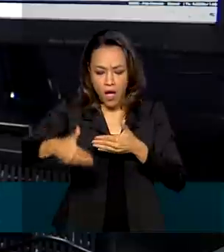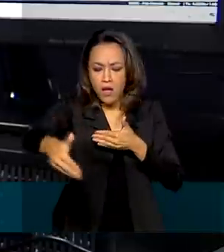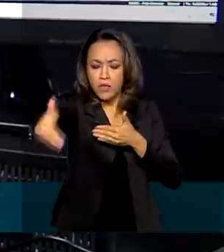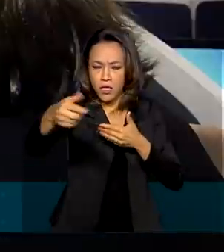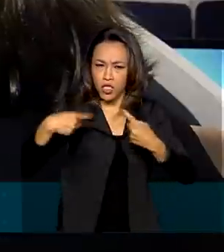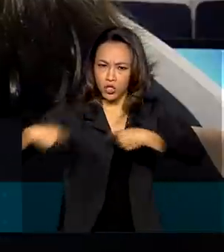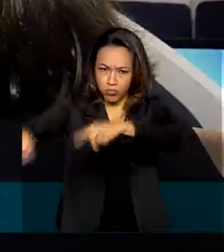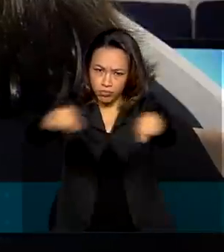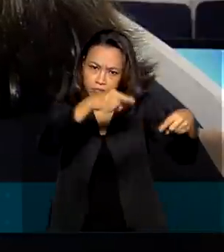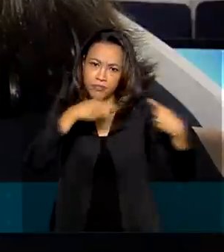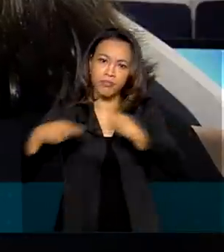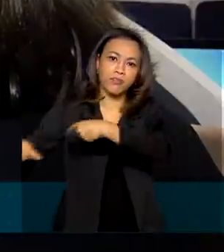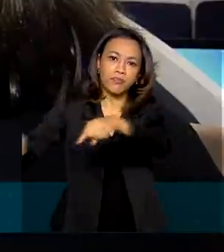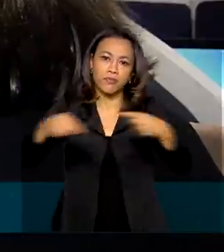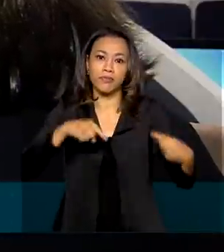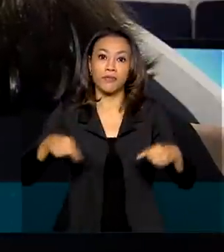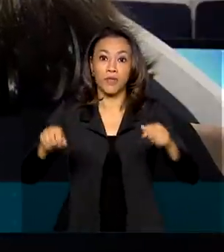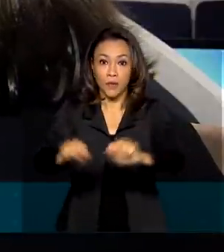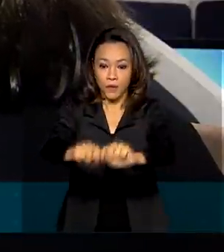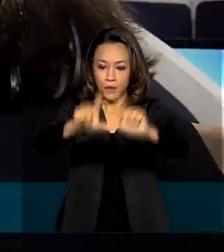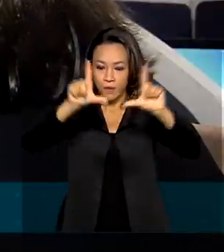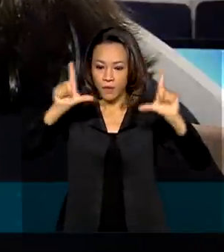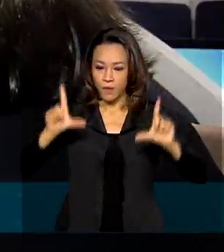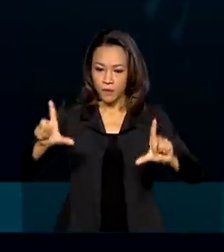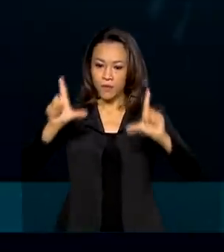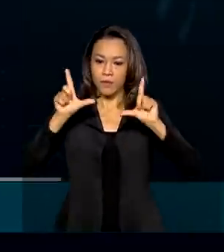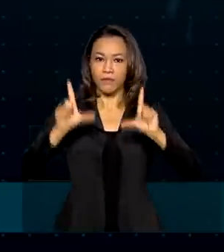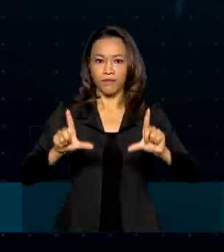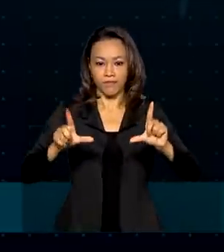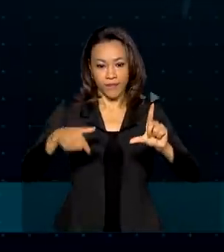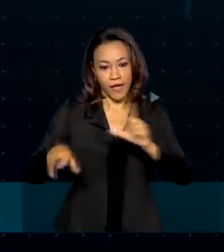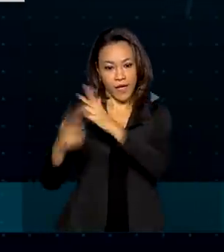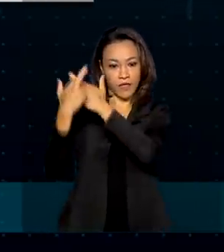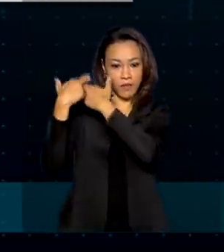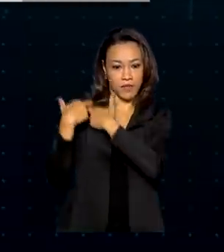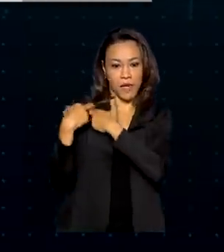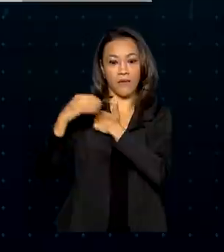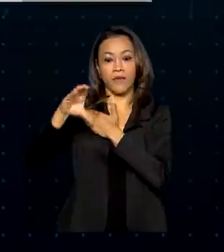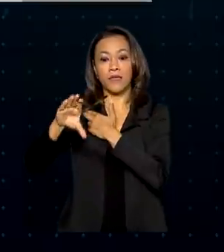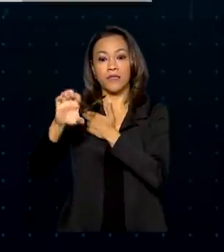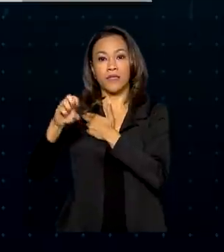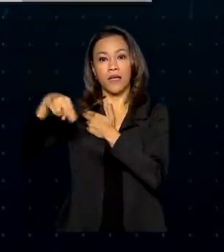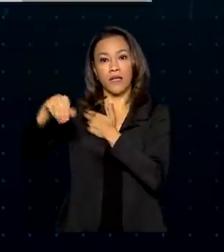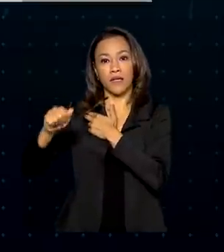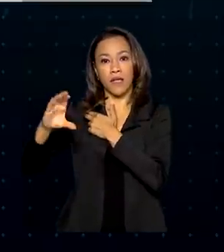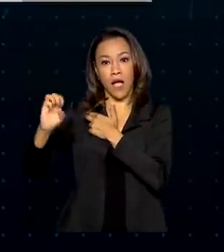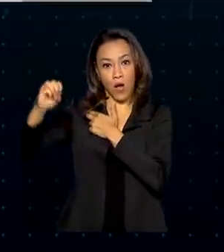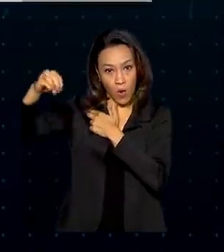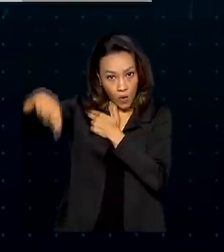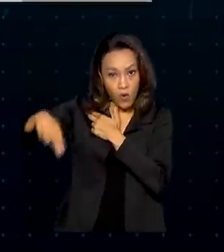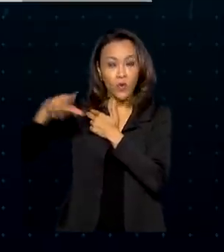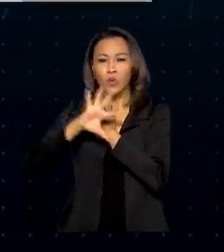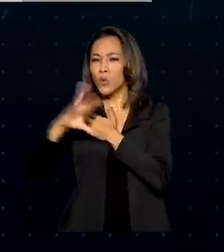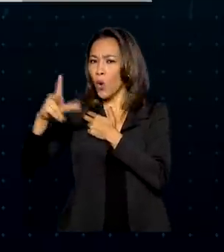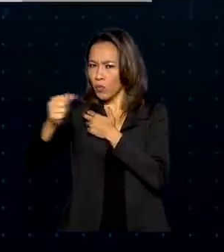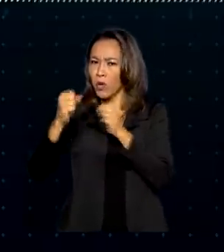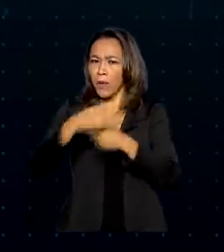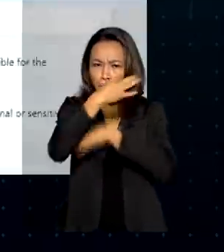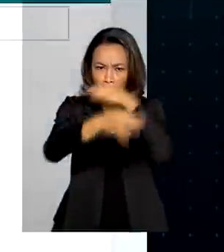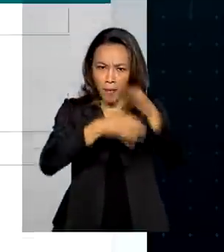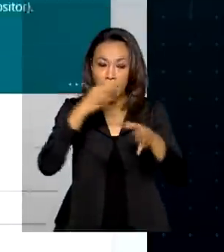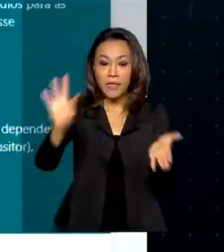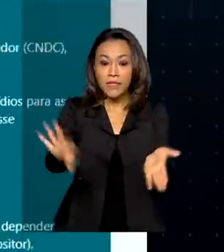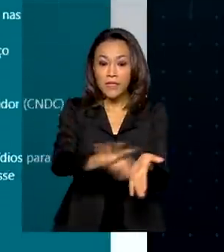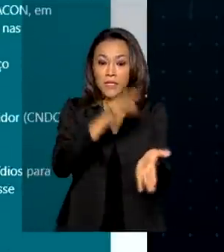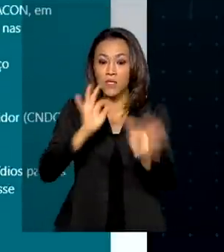numa audiência pública online organizada pela Senacom. E toda a sociedade pode participar. As inscrições terminam